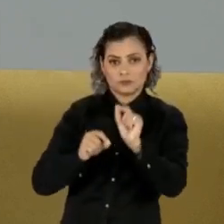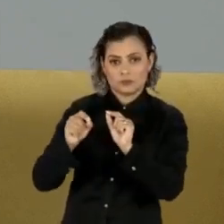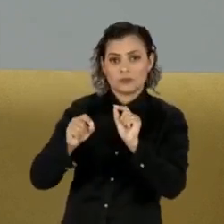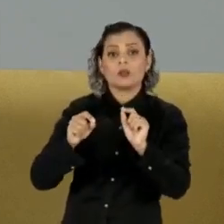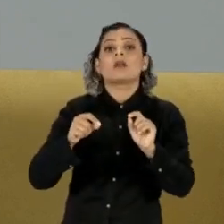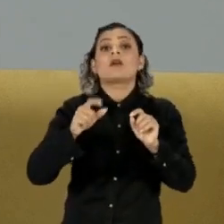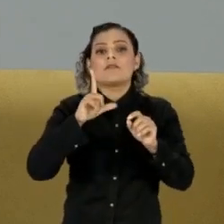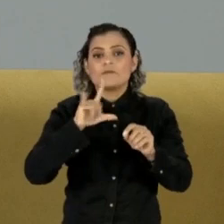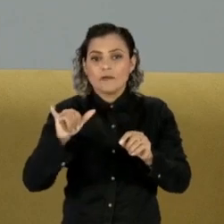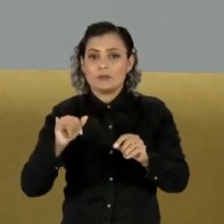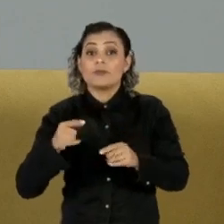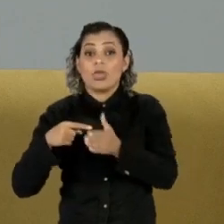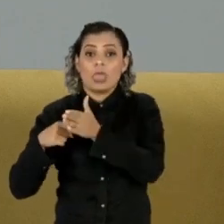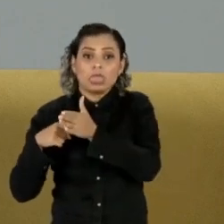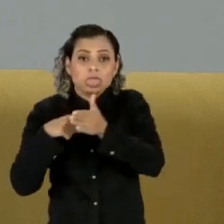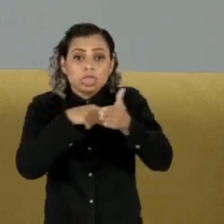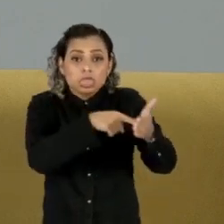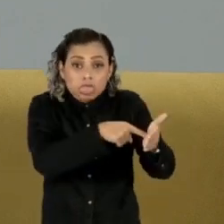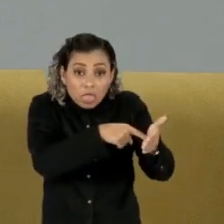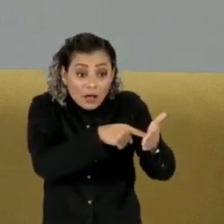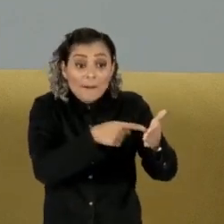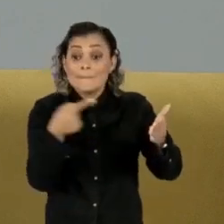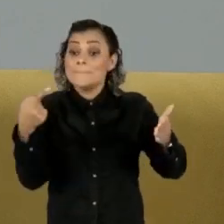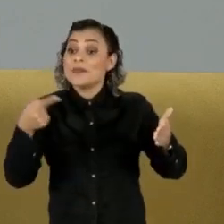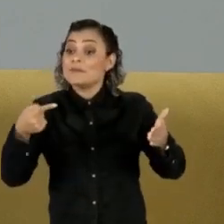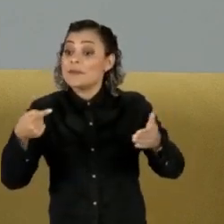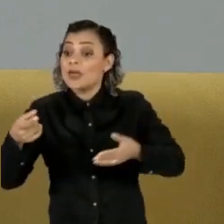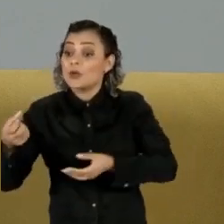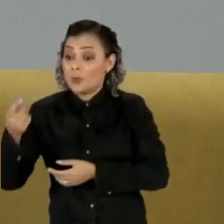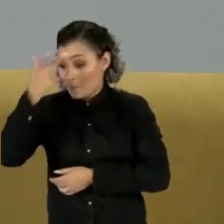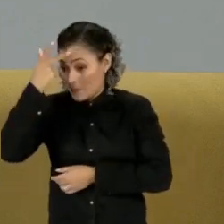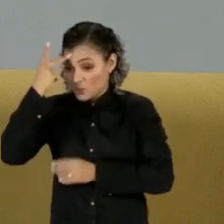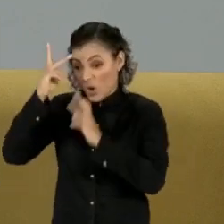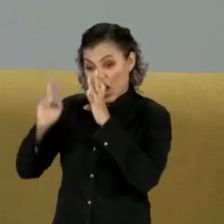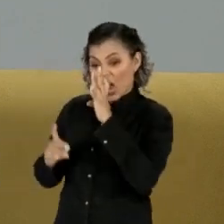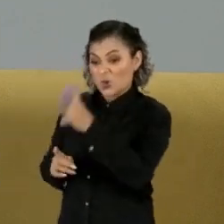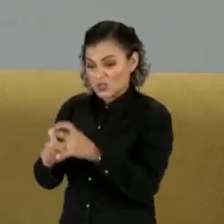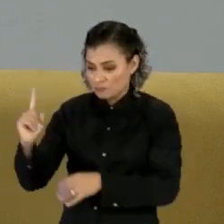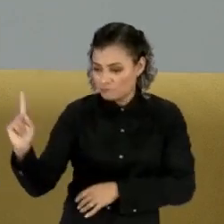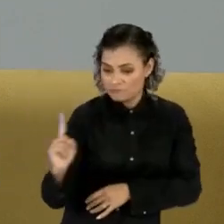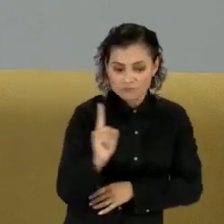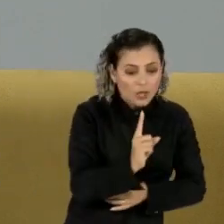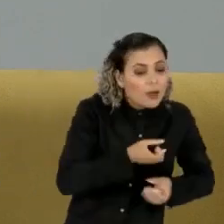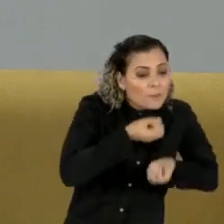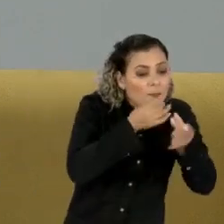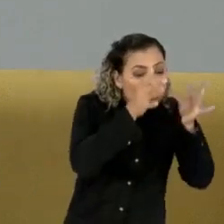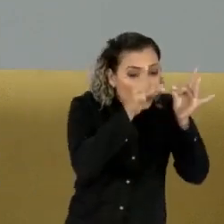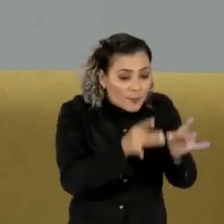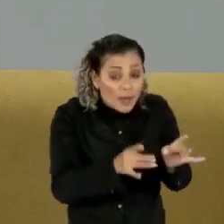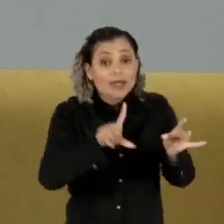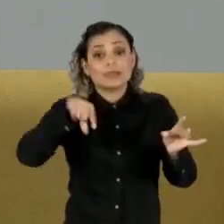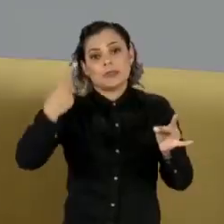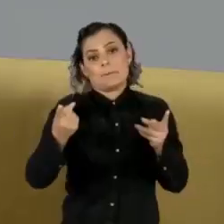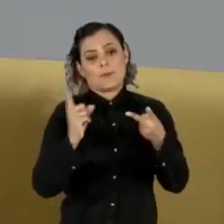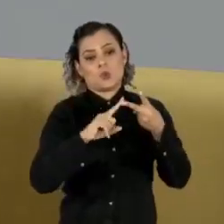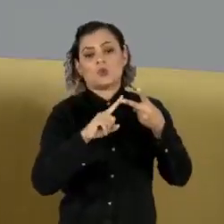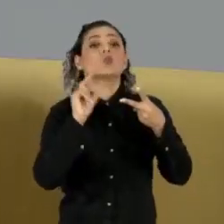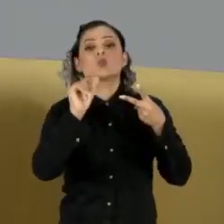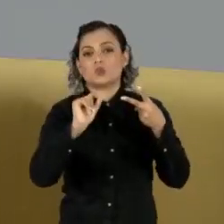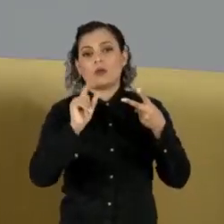finais dos réus delatados devem ser apresentados depois dos delatores para que tome melhor conhecimento das acusações.